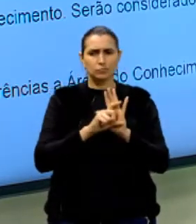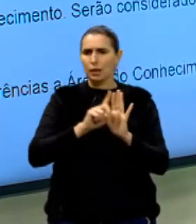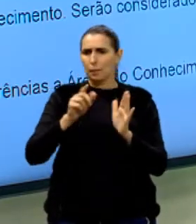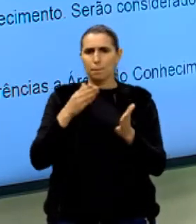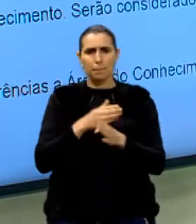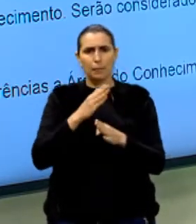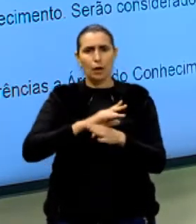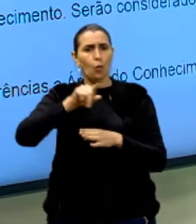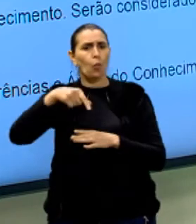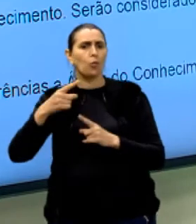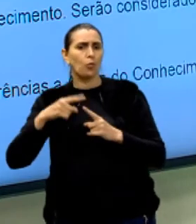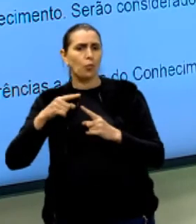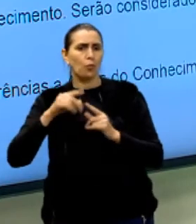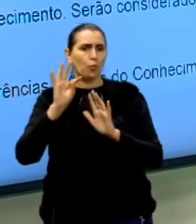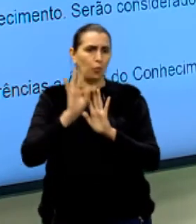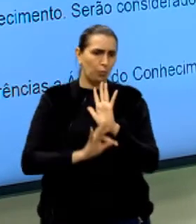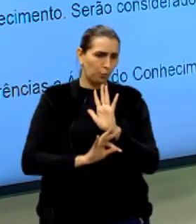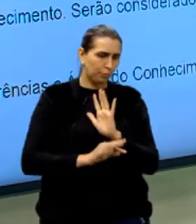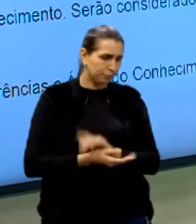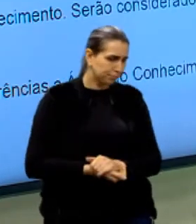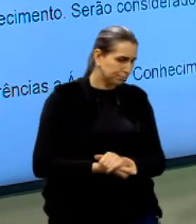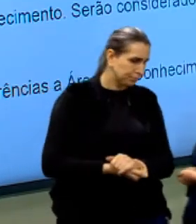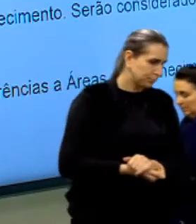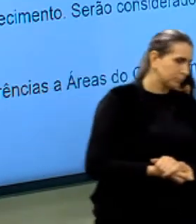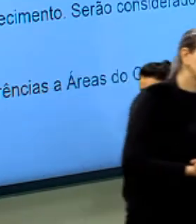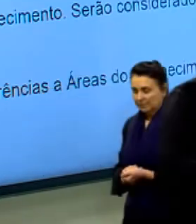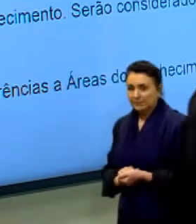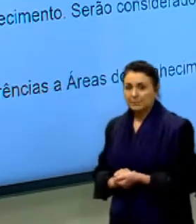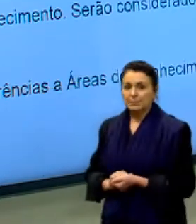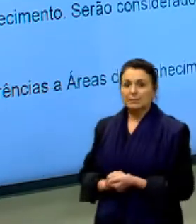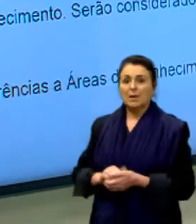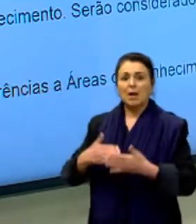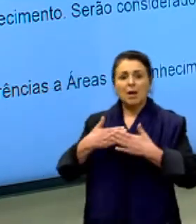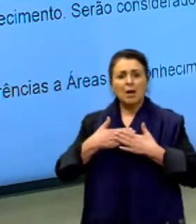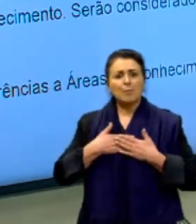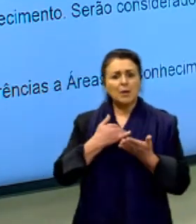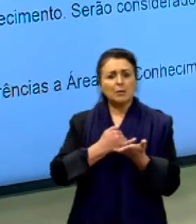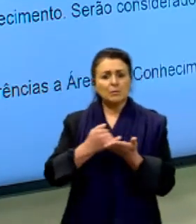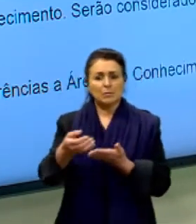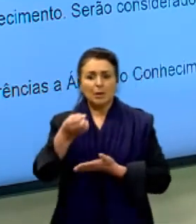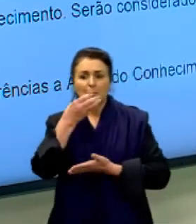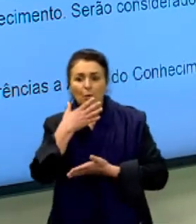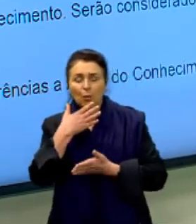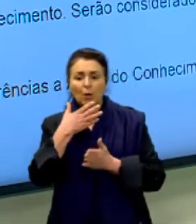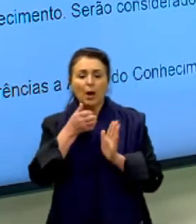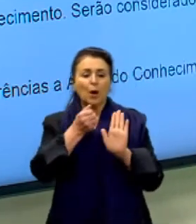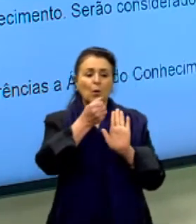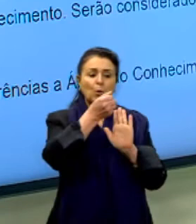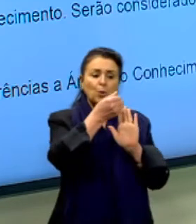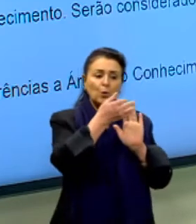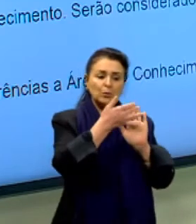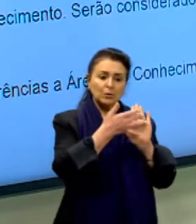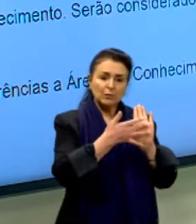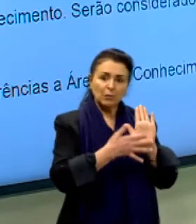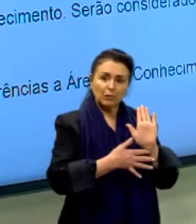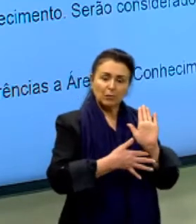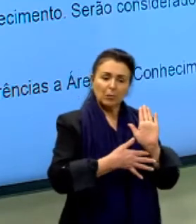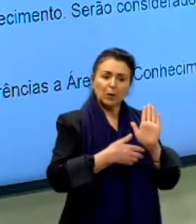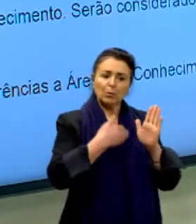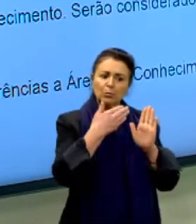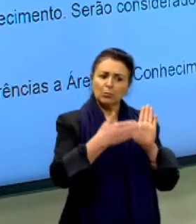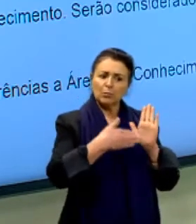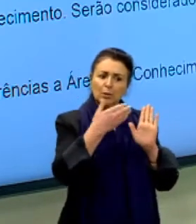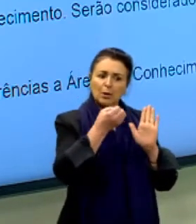a outra tipologia textual. Então, a minha introdução tá boa, o meu desenvolvimento tá ruim, porque